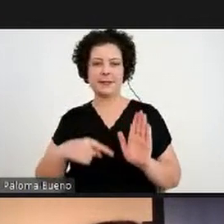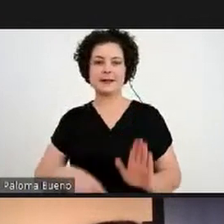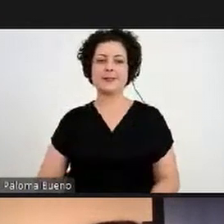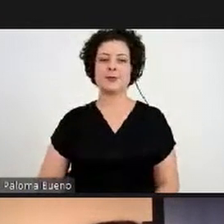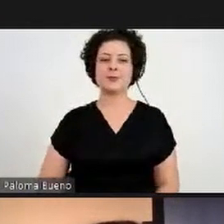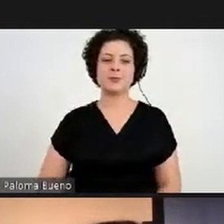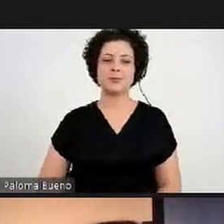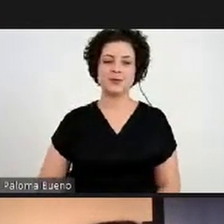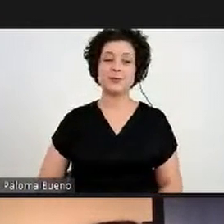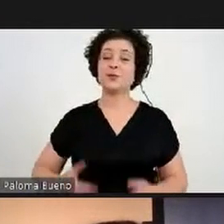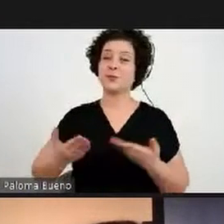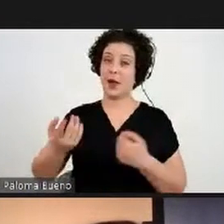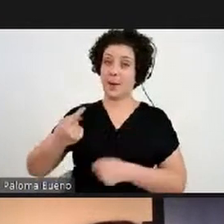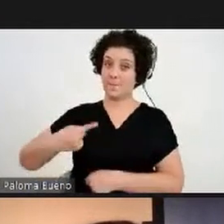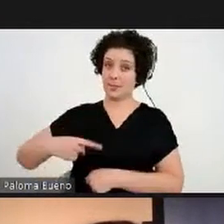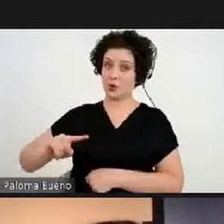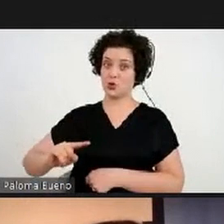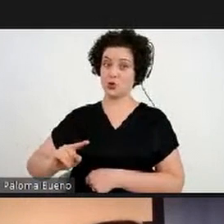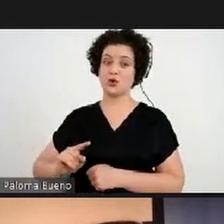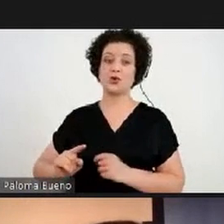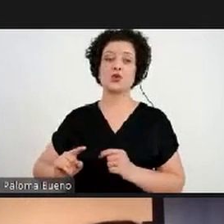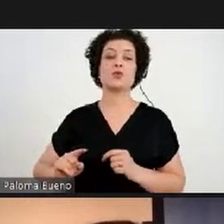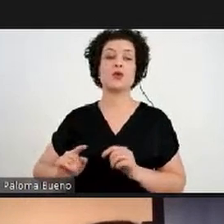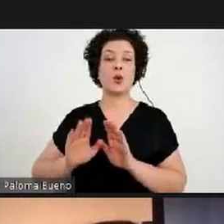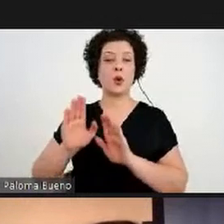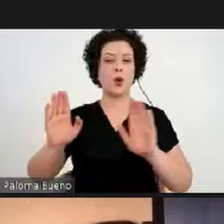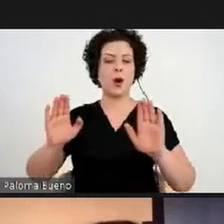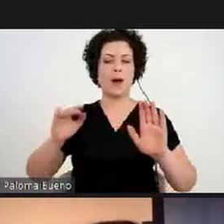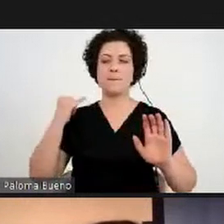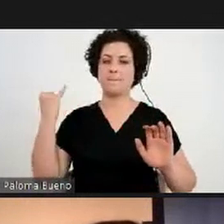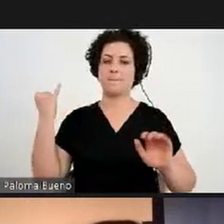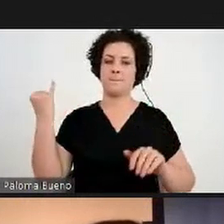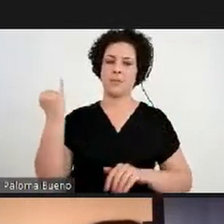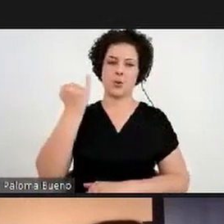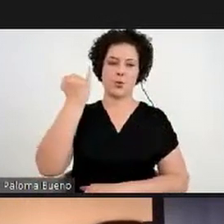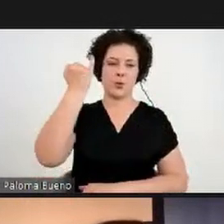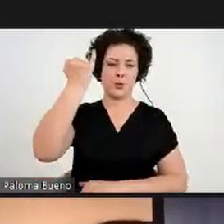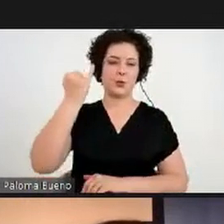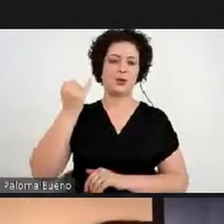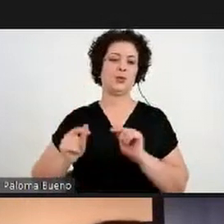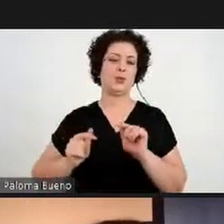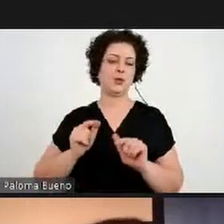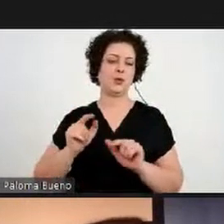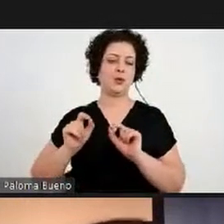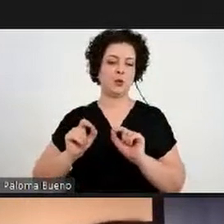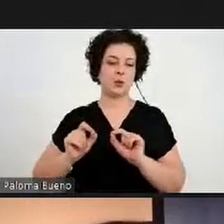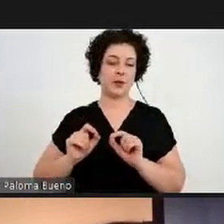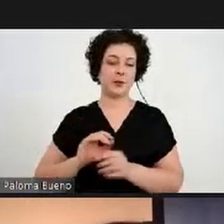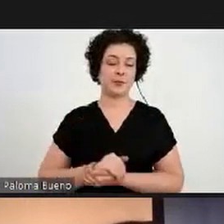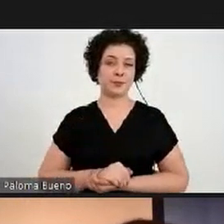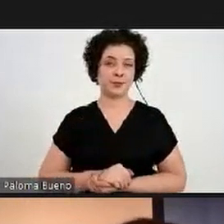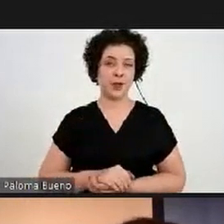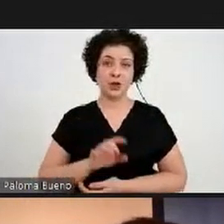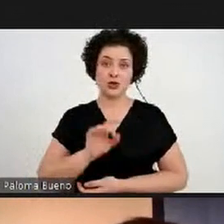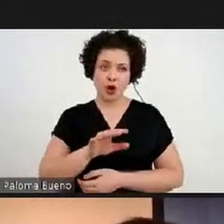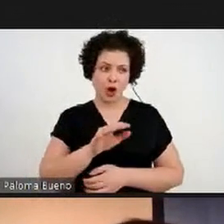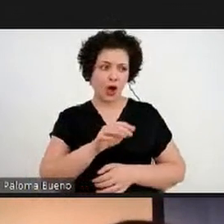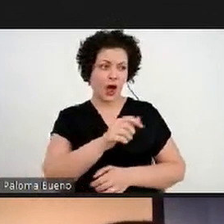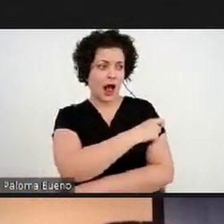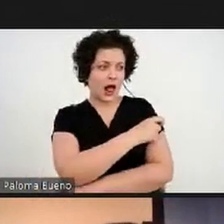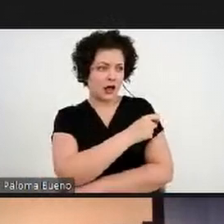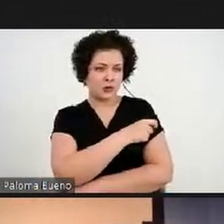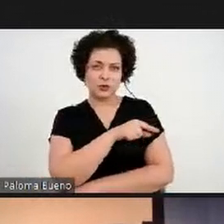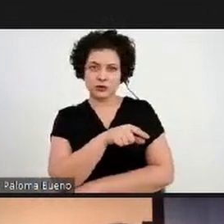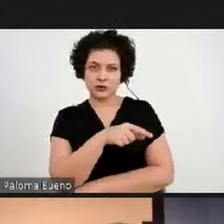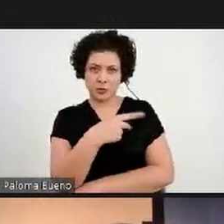E aí, por último, uma exposição que foi fundamental também para o trabalho, e isso eu digo não só para os alunos, mas para mim,